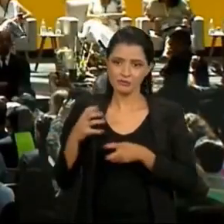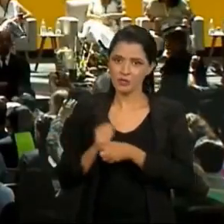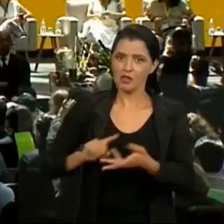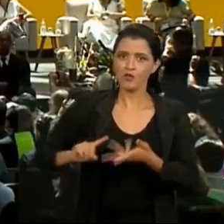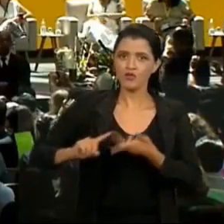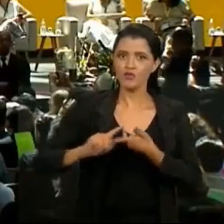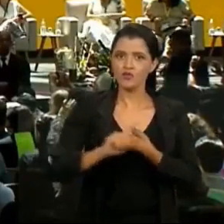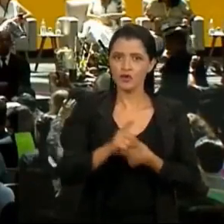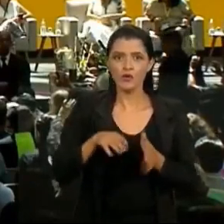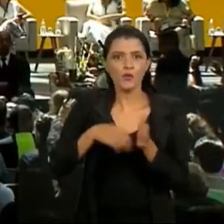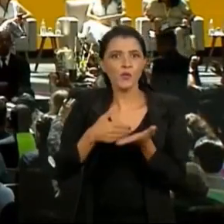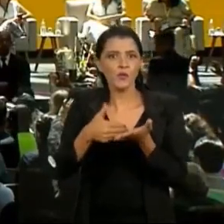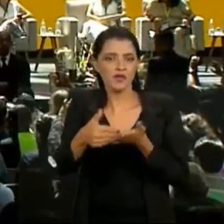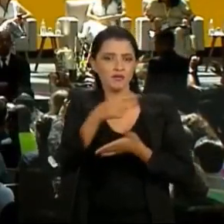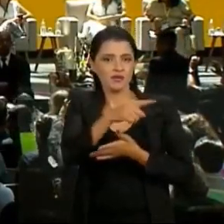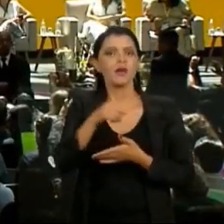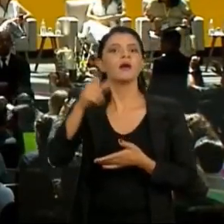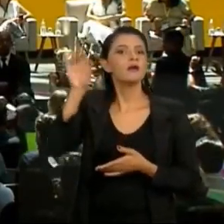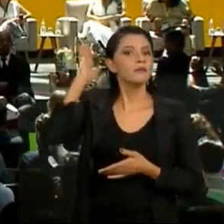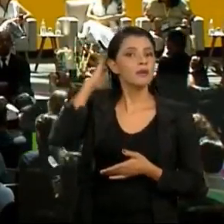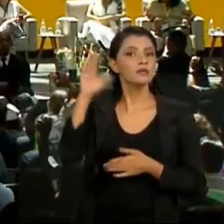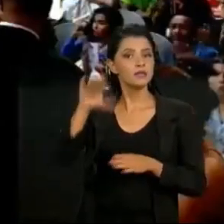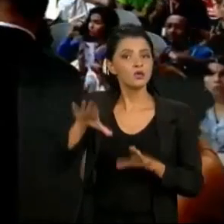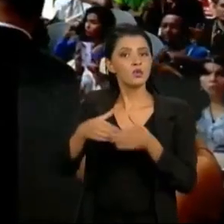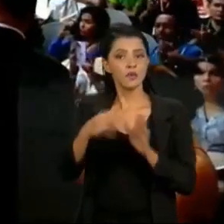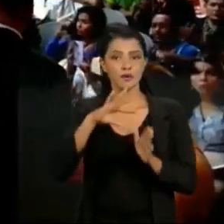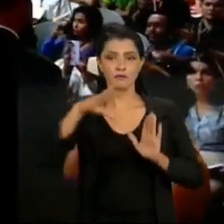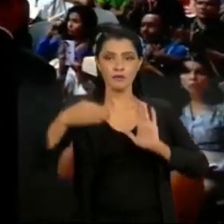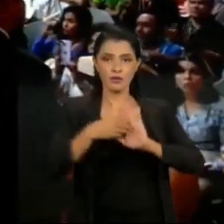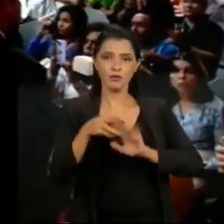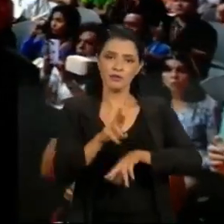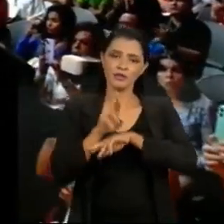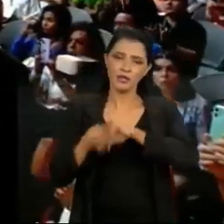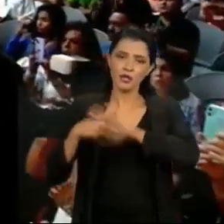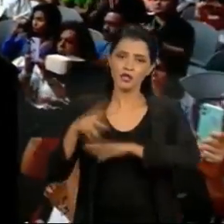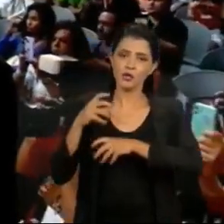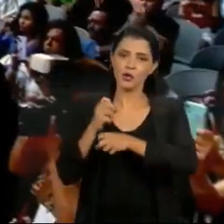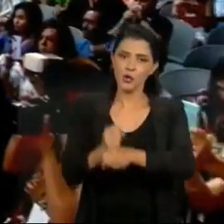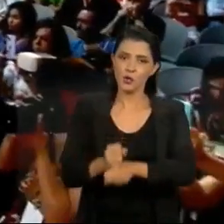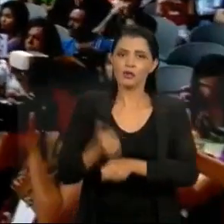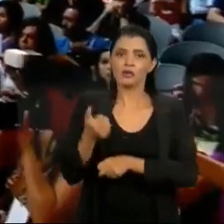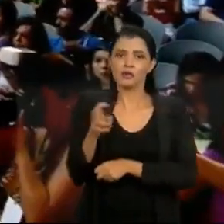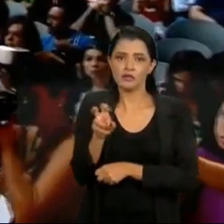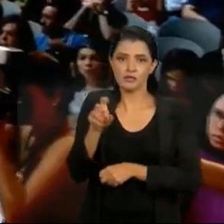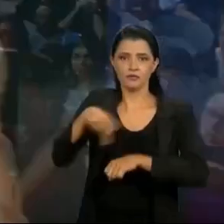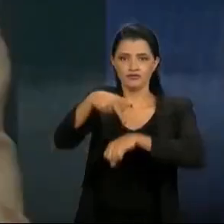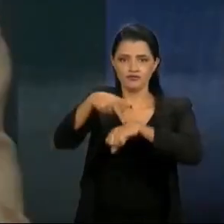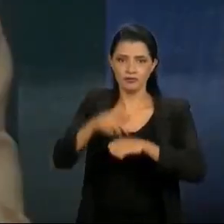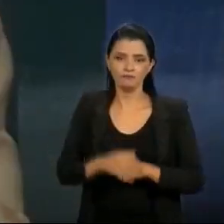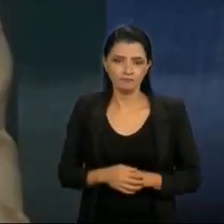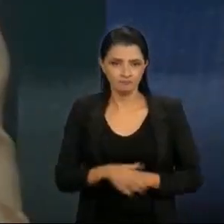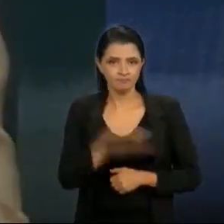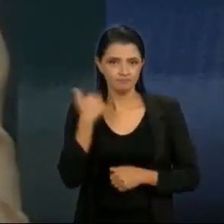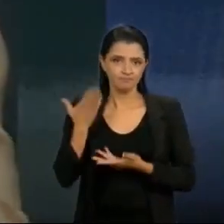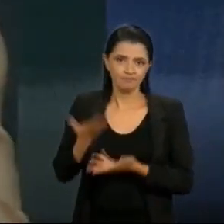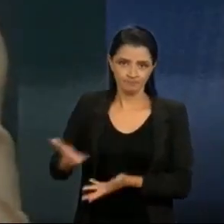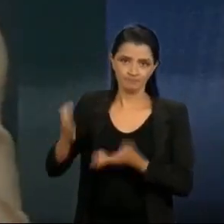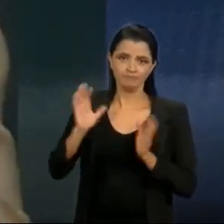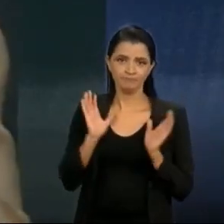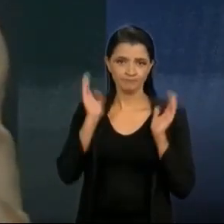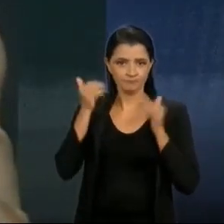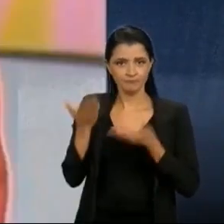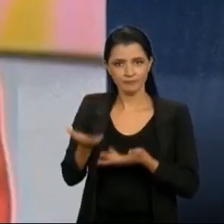regressiva vai começar em Belém, a cúpula da Amazônia, com representantes de 15 países. Morre a atriz Aracy